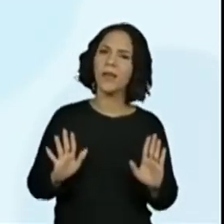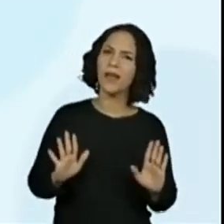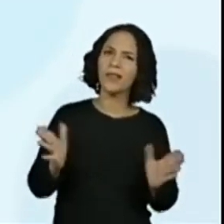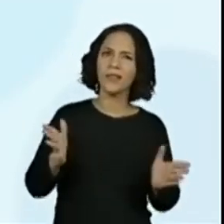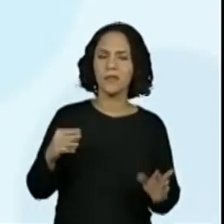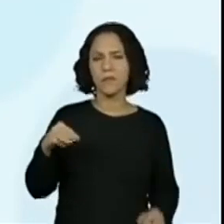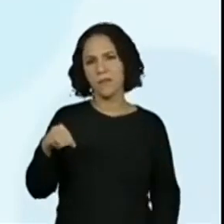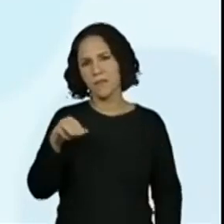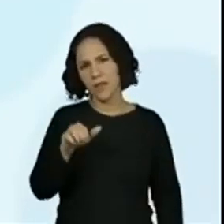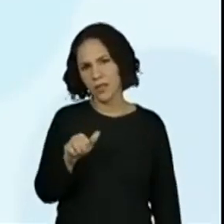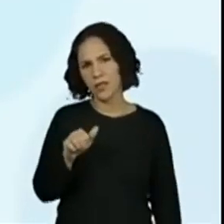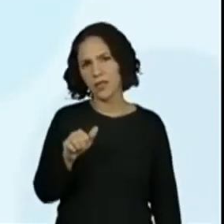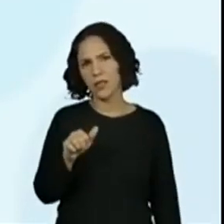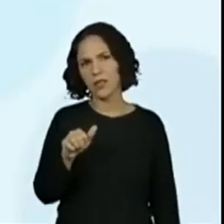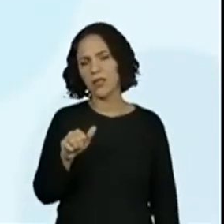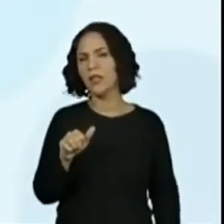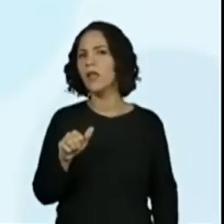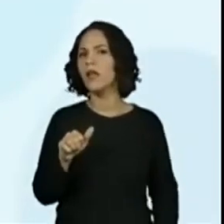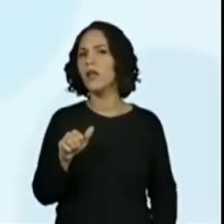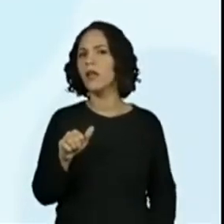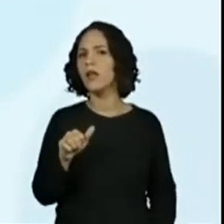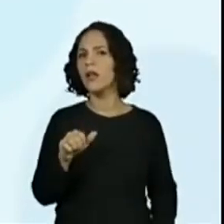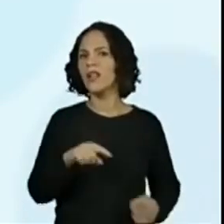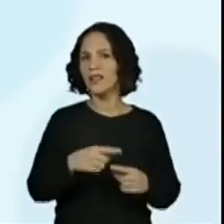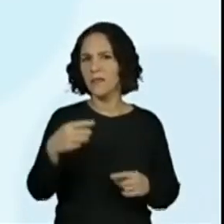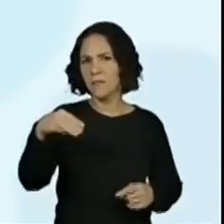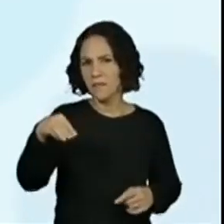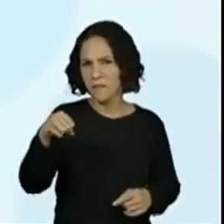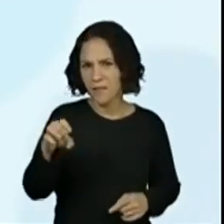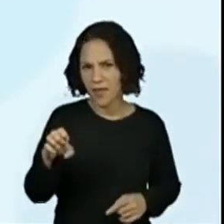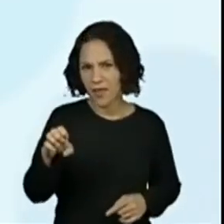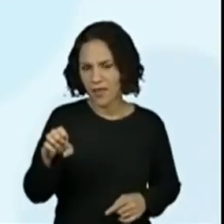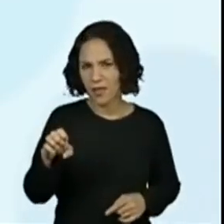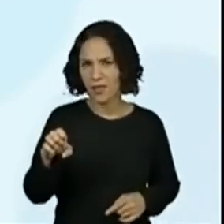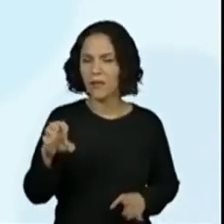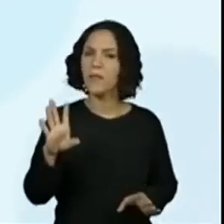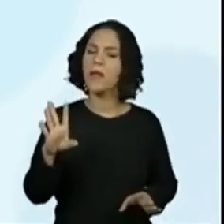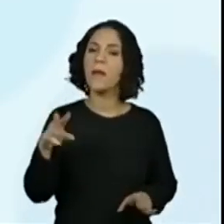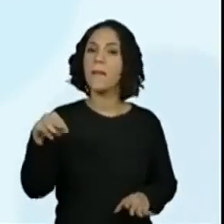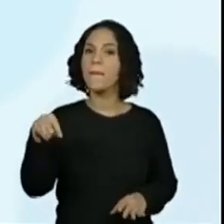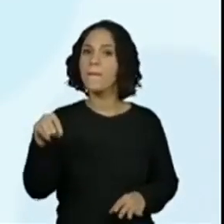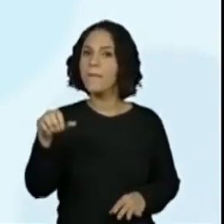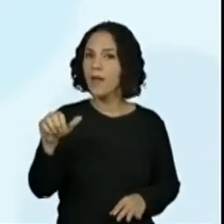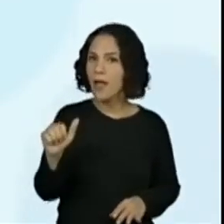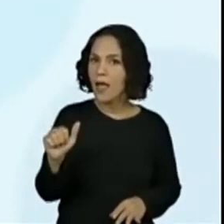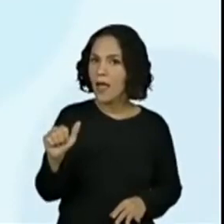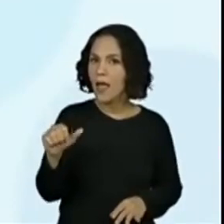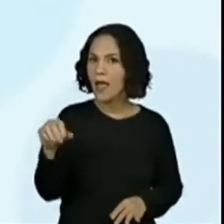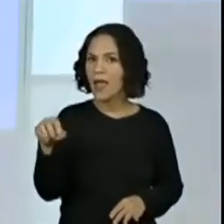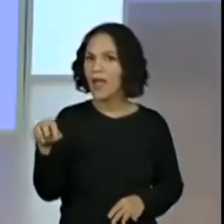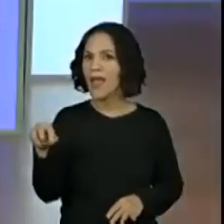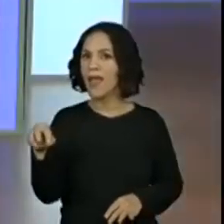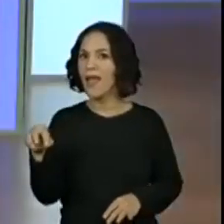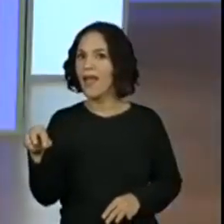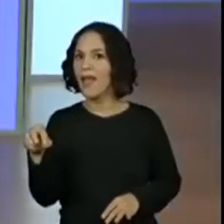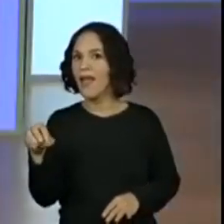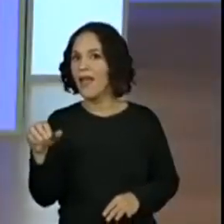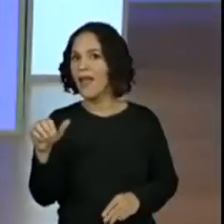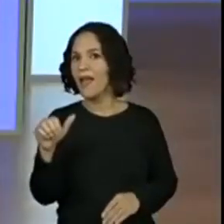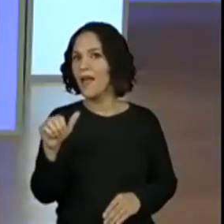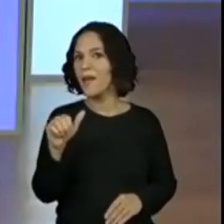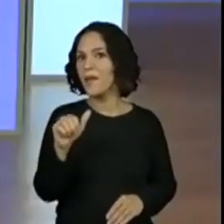escreveu mã e depois põe o me. Mas a gente fala mamãe? Mamãe. Está faltando